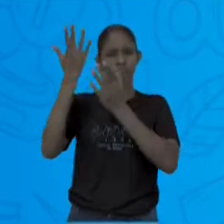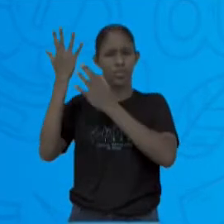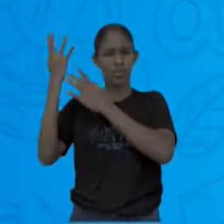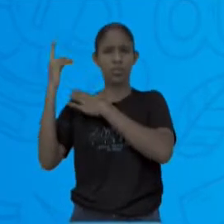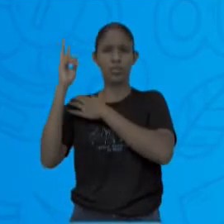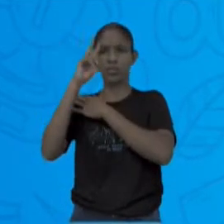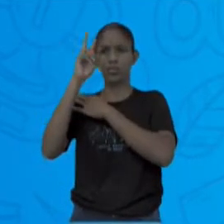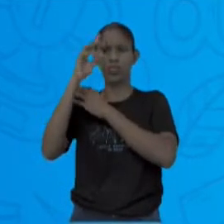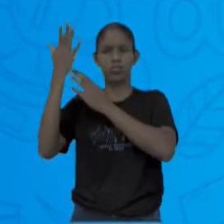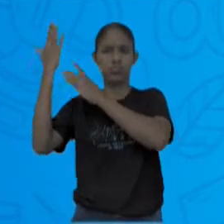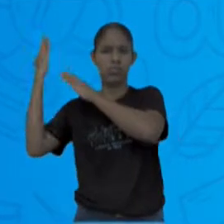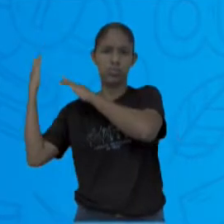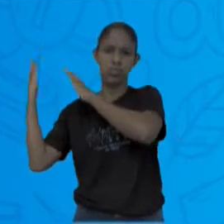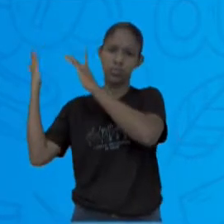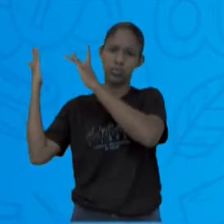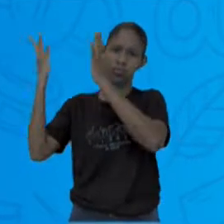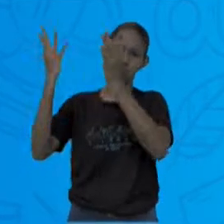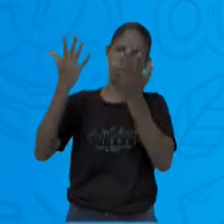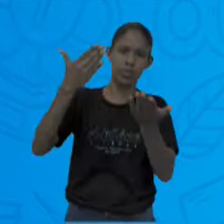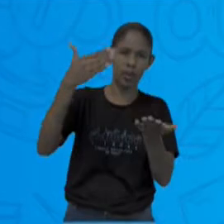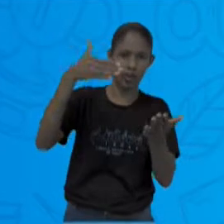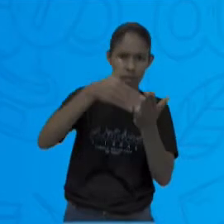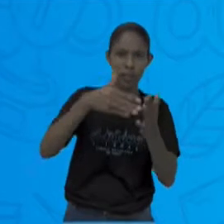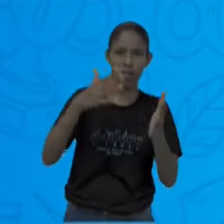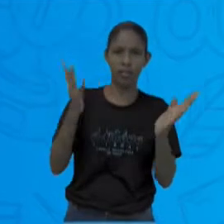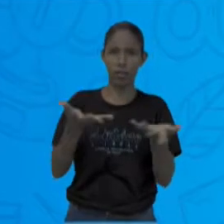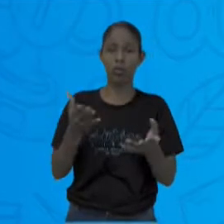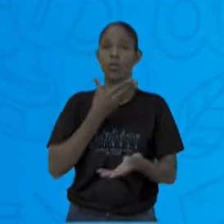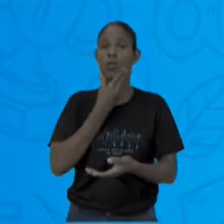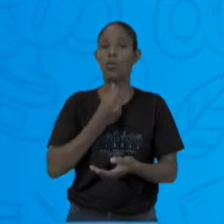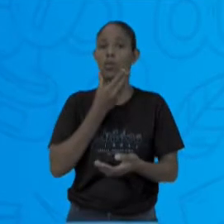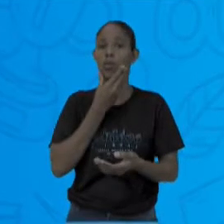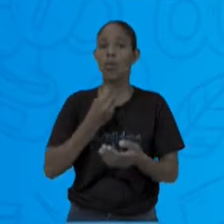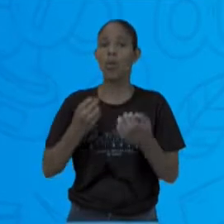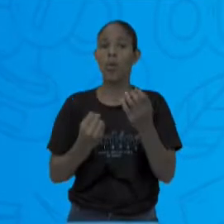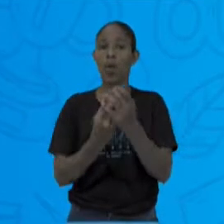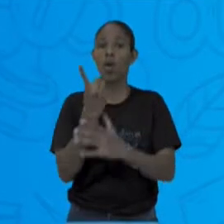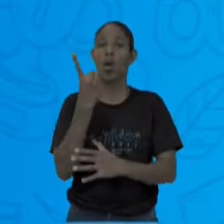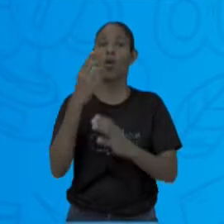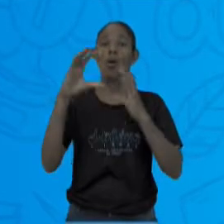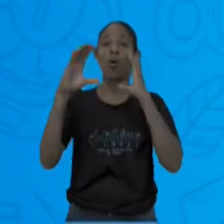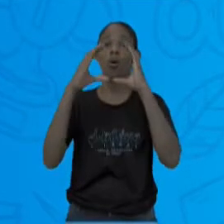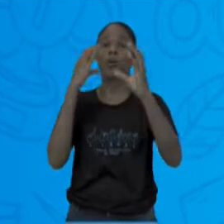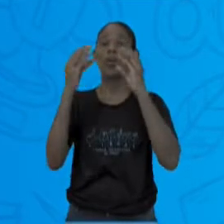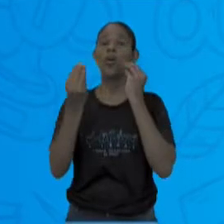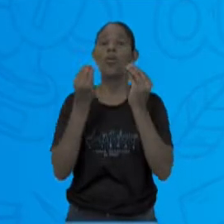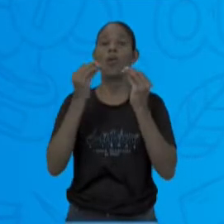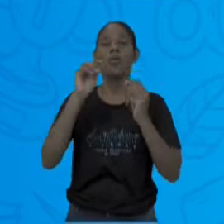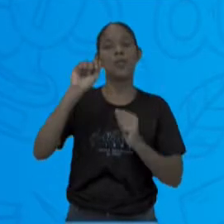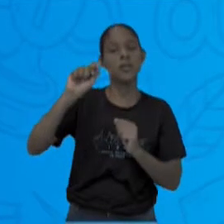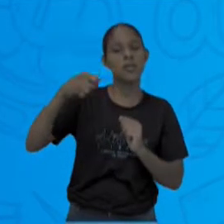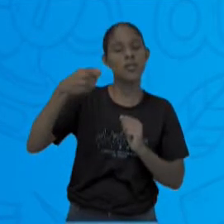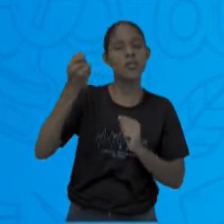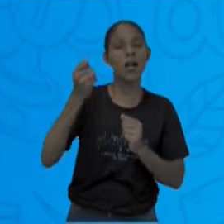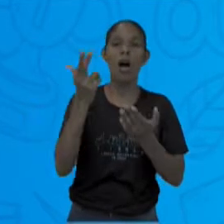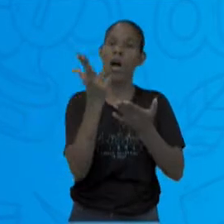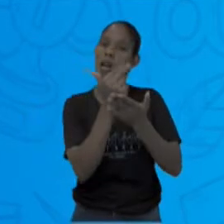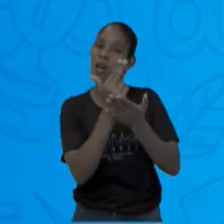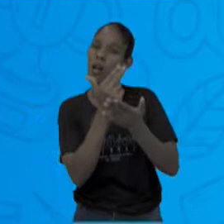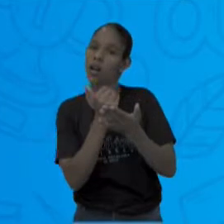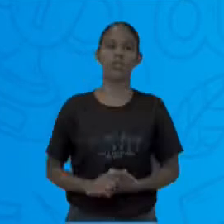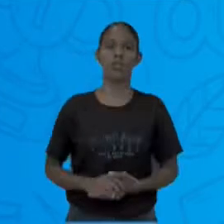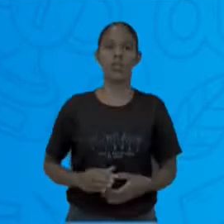da história, o homem sempre desenvolveu formas para se comunicar. Sinais, desenho, pombo